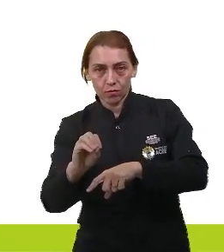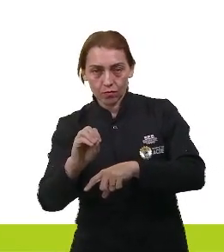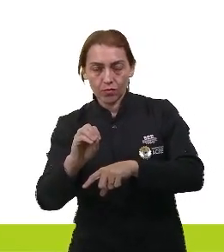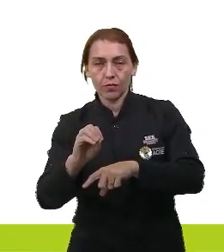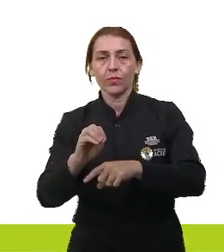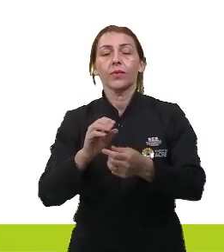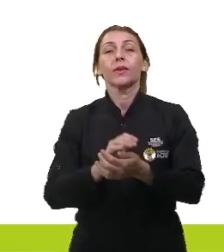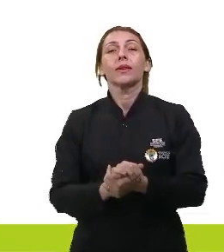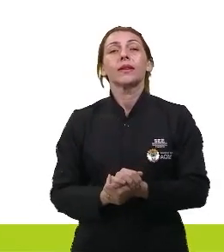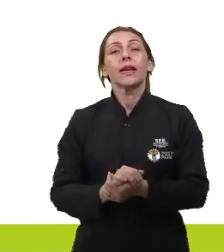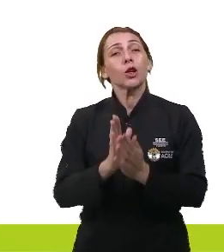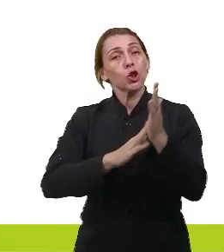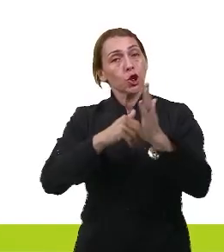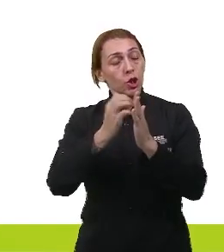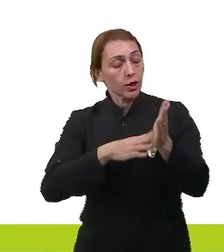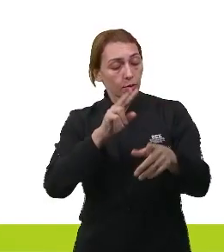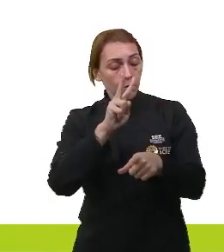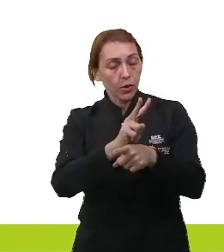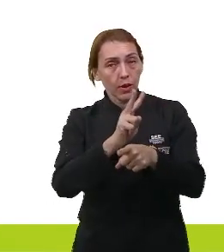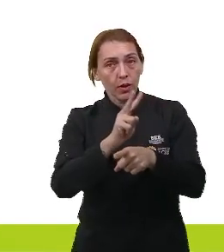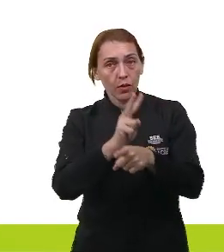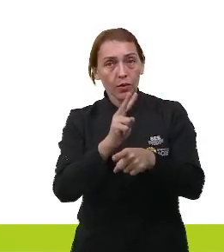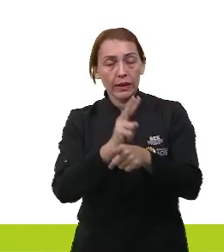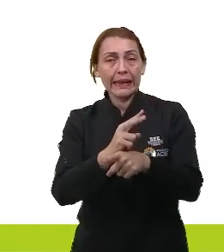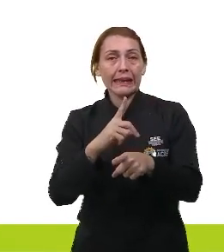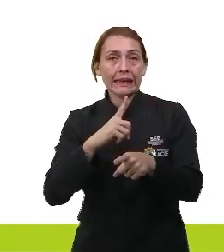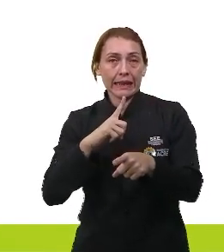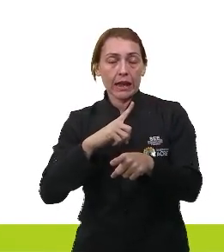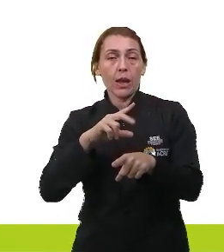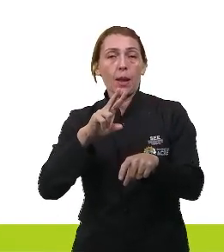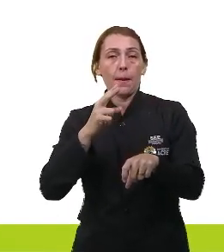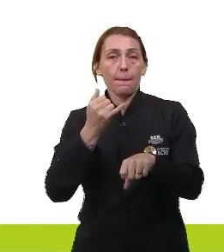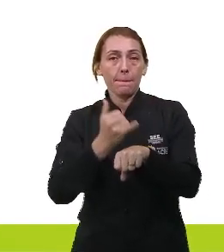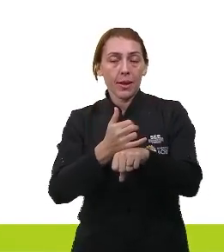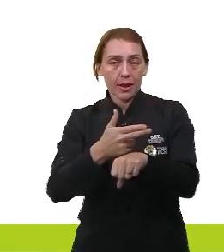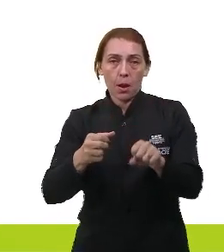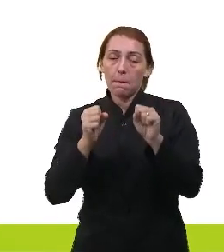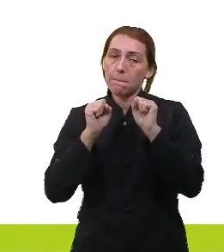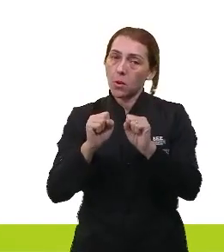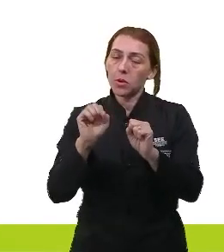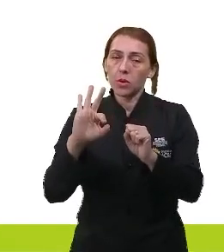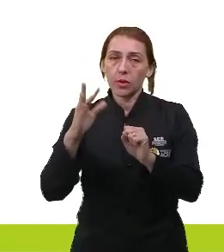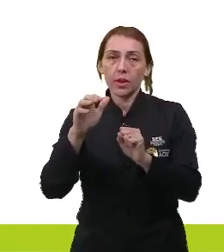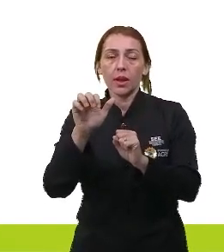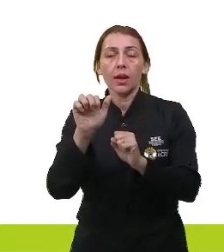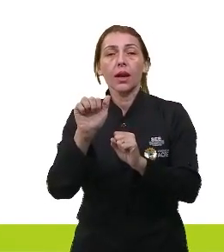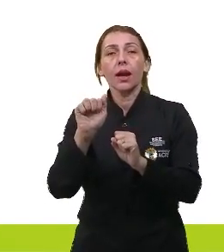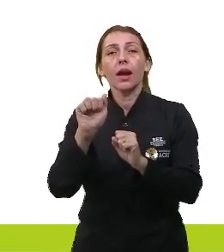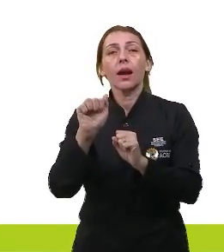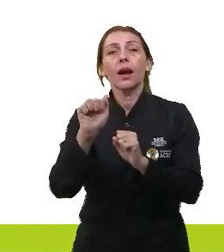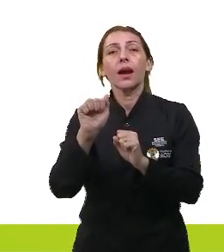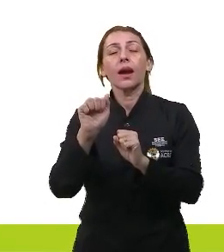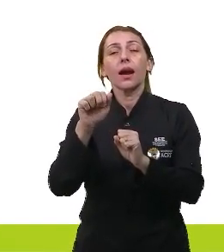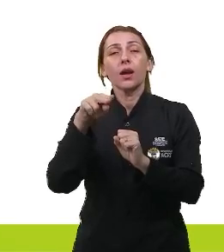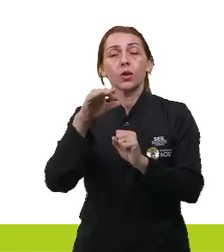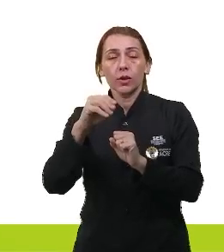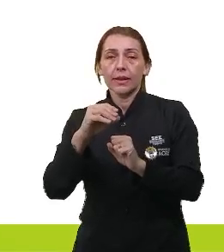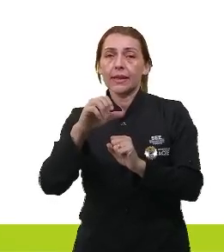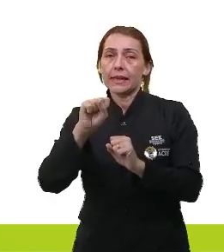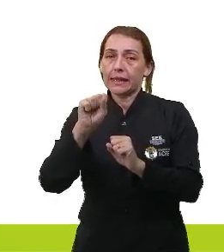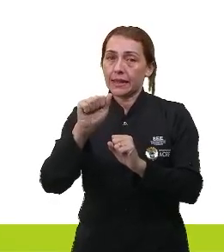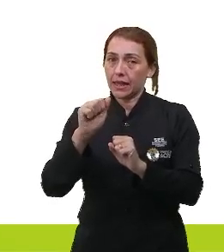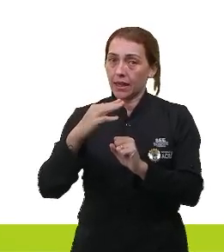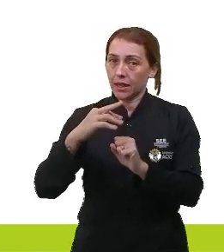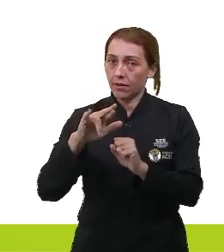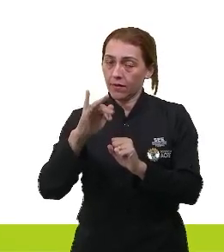Considerando que tintas protetoras contendo metal podem funcionar como ânodo de sacrifício, e conhecendo-se o valor